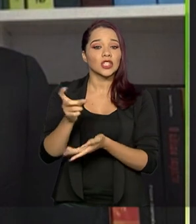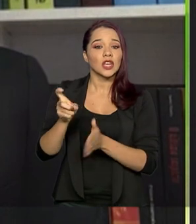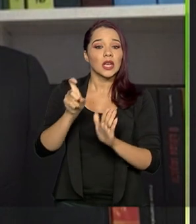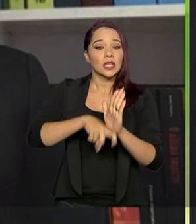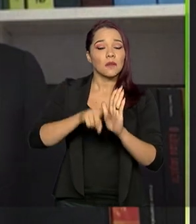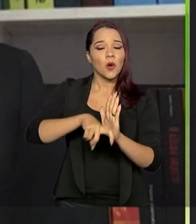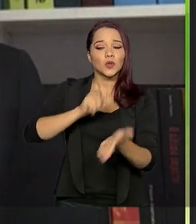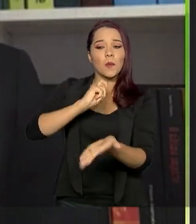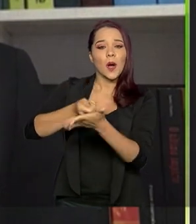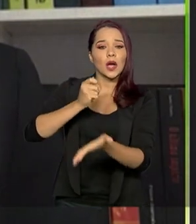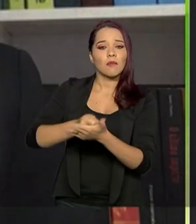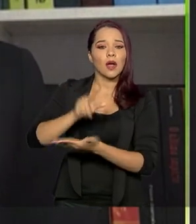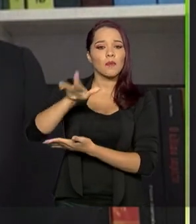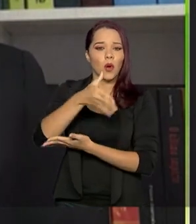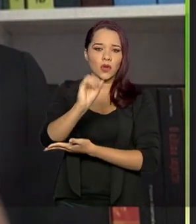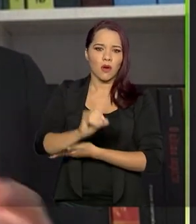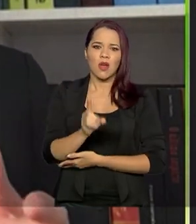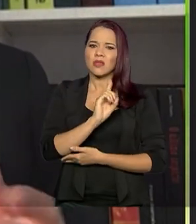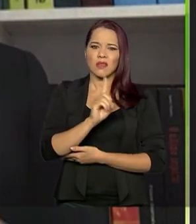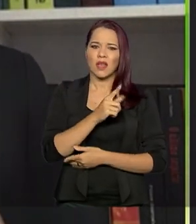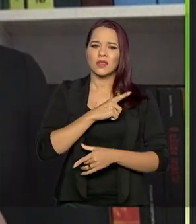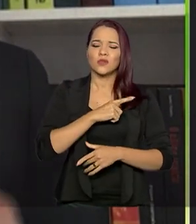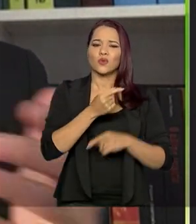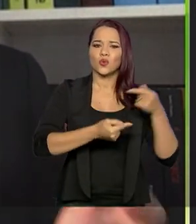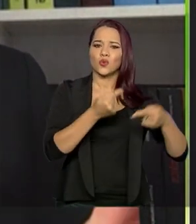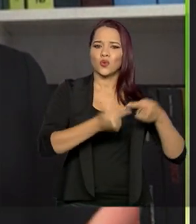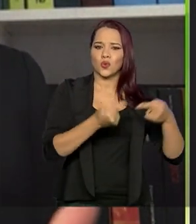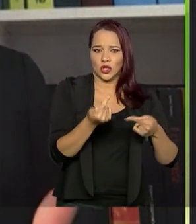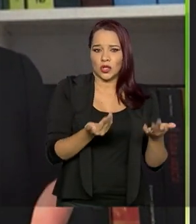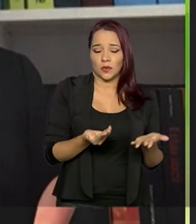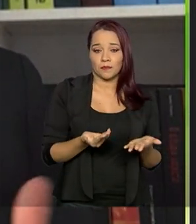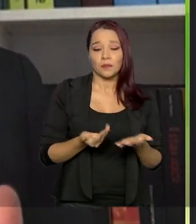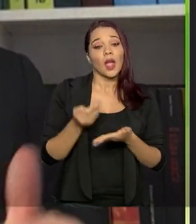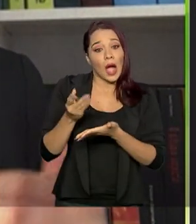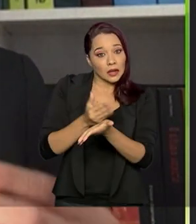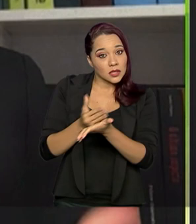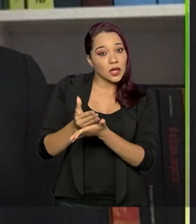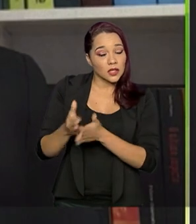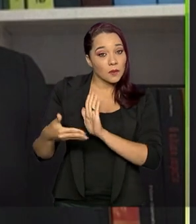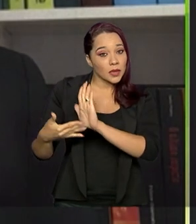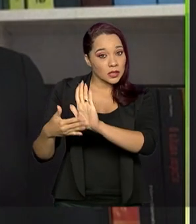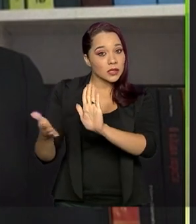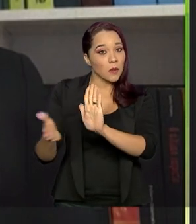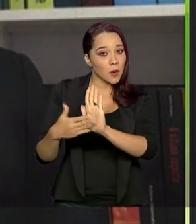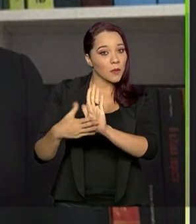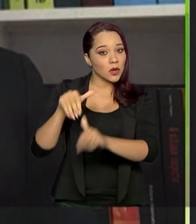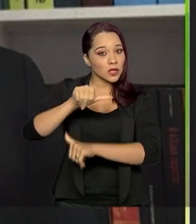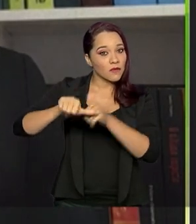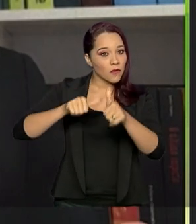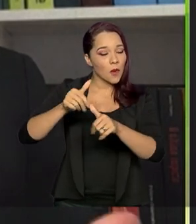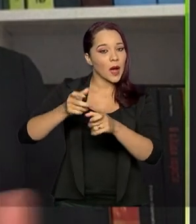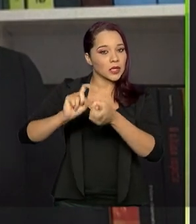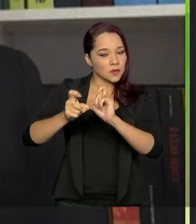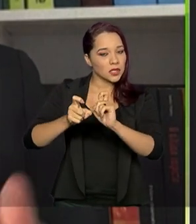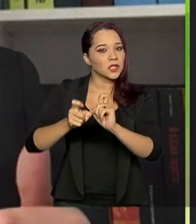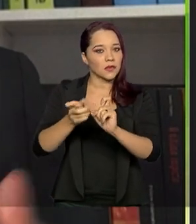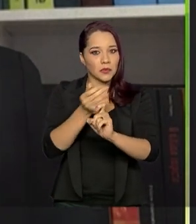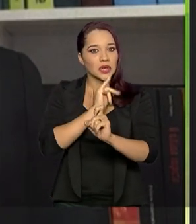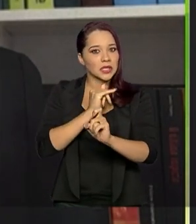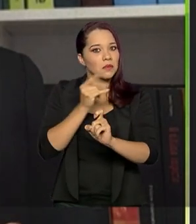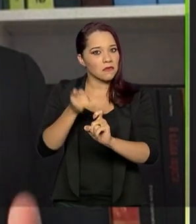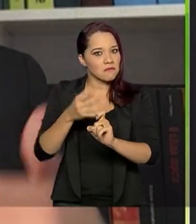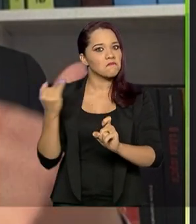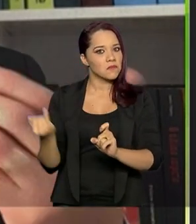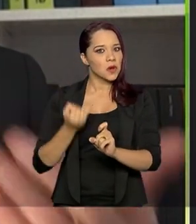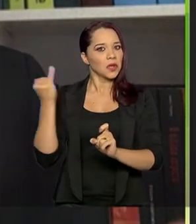para a União. A gente não está discutindo ainda, é louvável a iniciativa de apresentação de uma reforma administrativa, por exemplo, que na